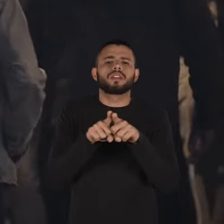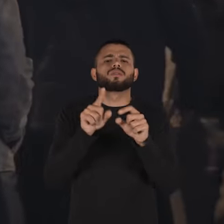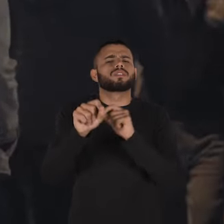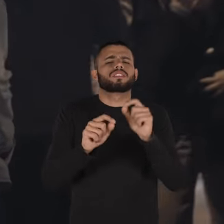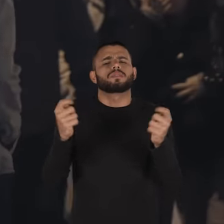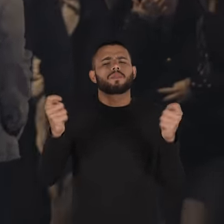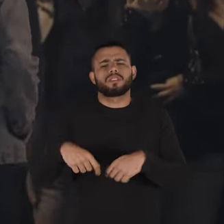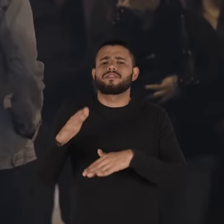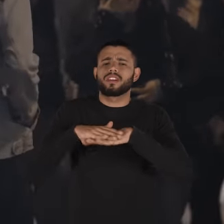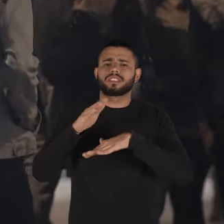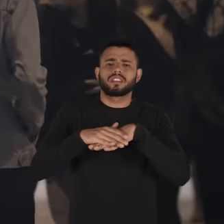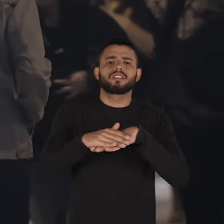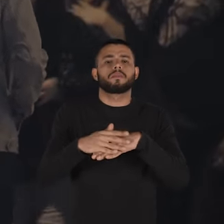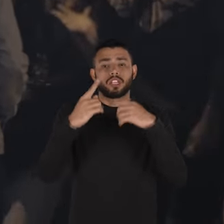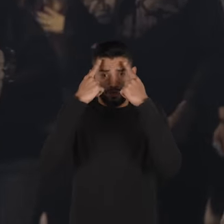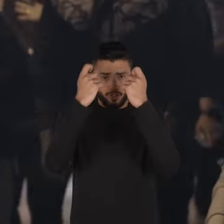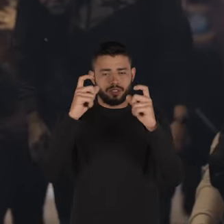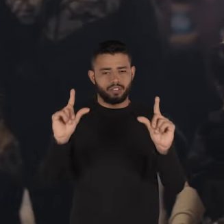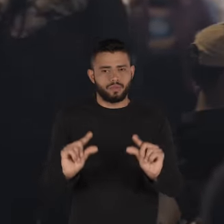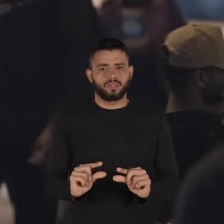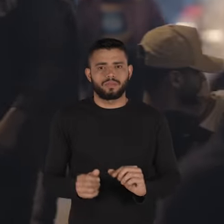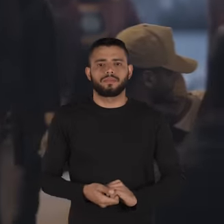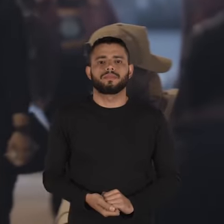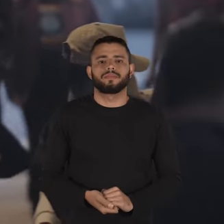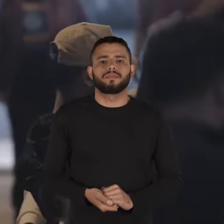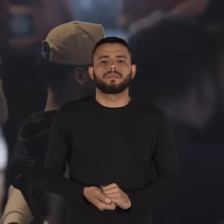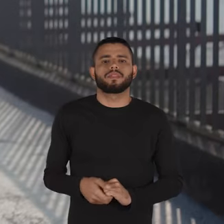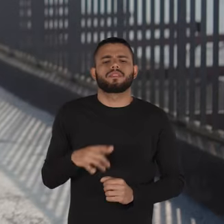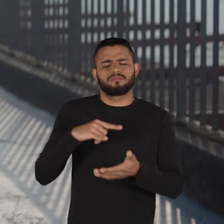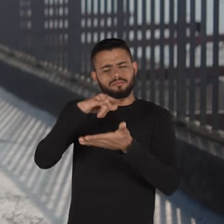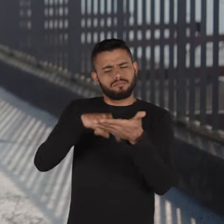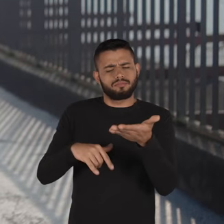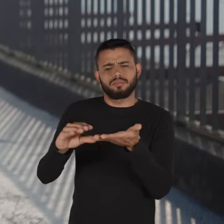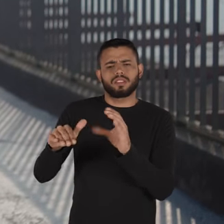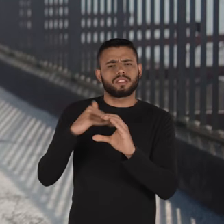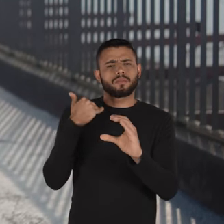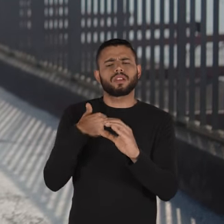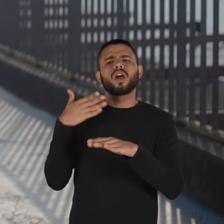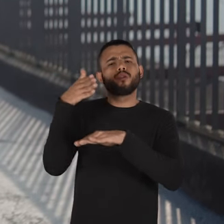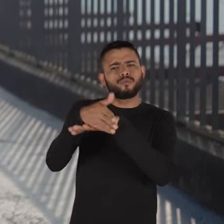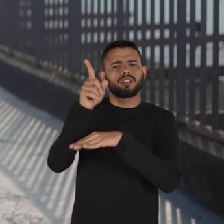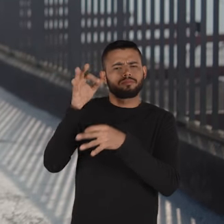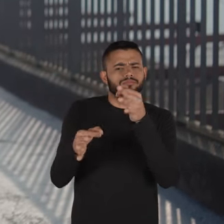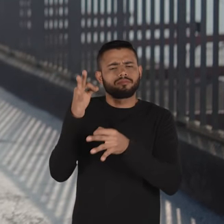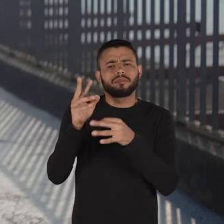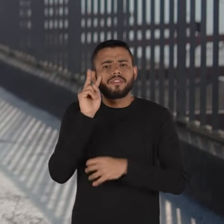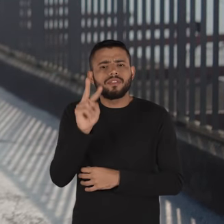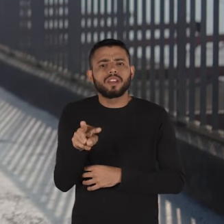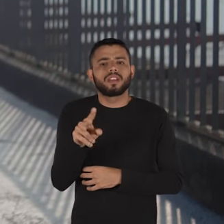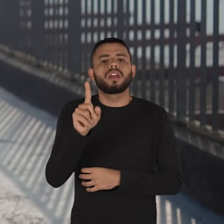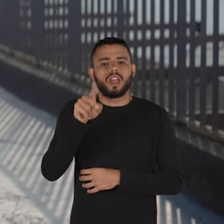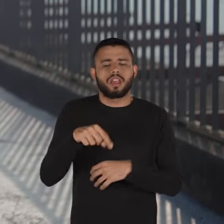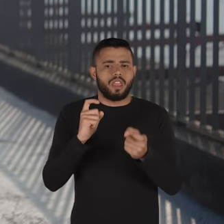e sobre o que que eles podem fazer para diminuir a violência eu recebi uma intimação não sabia do que se tratava fui no fórum para ver aí